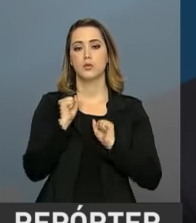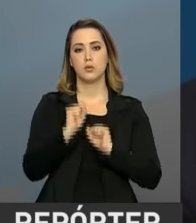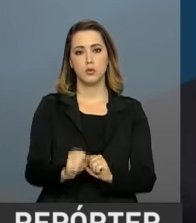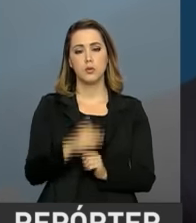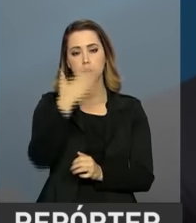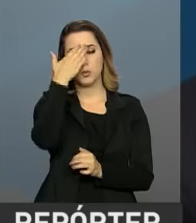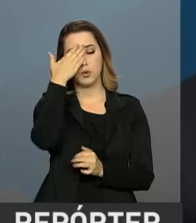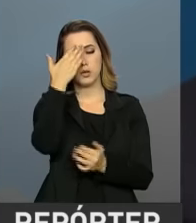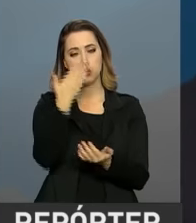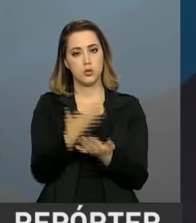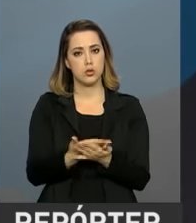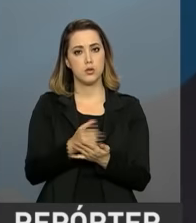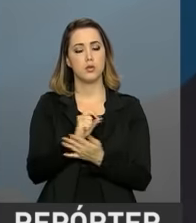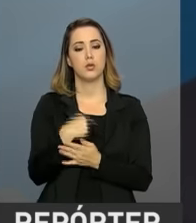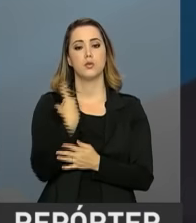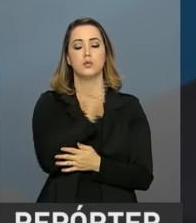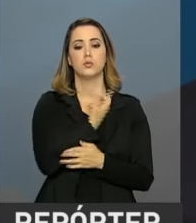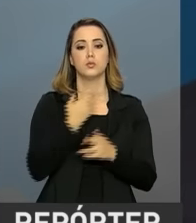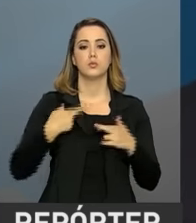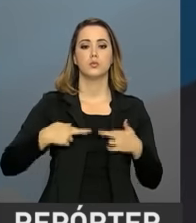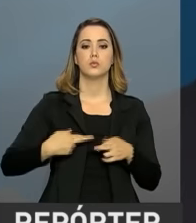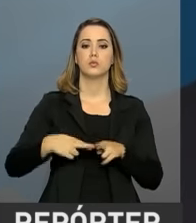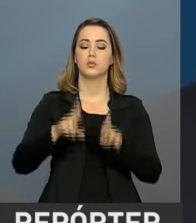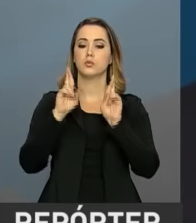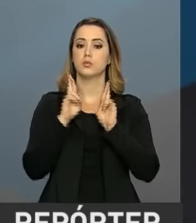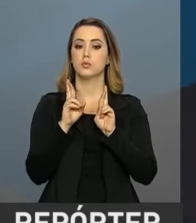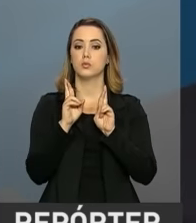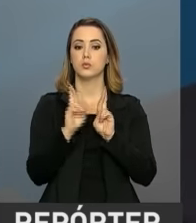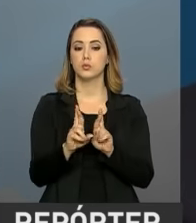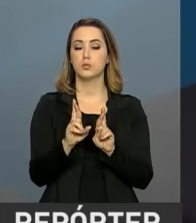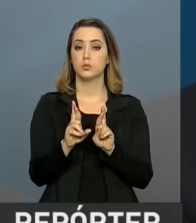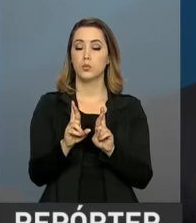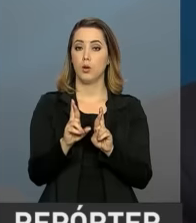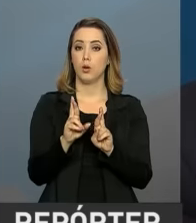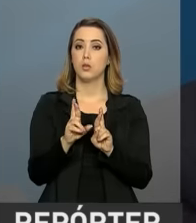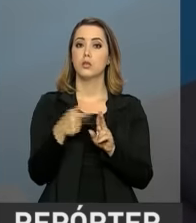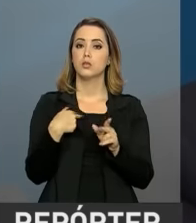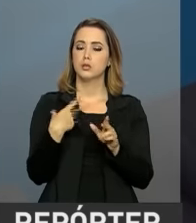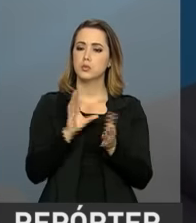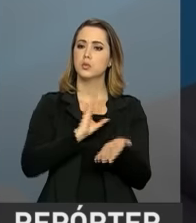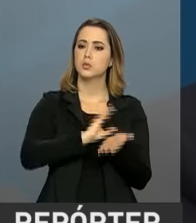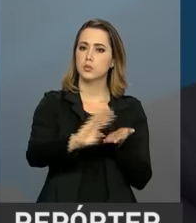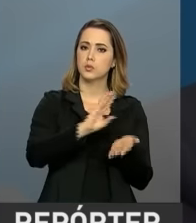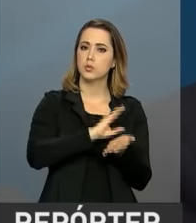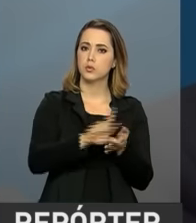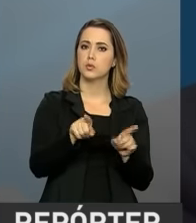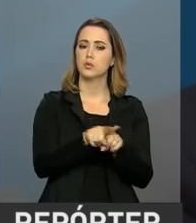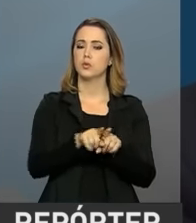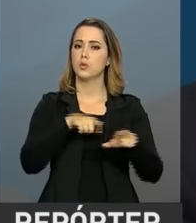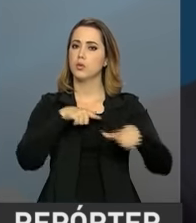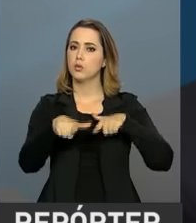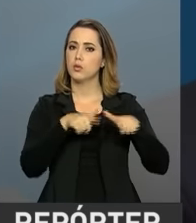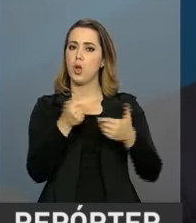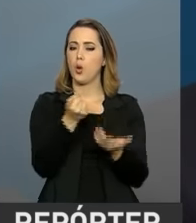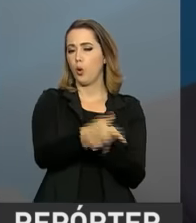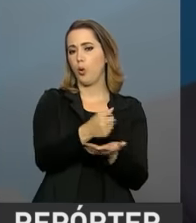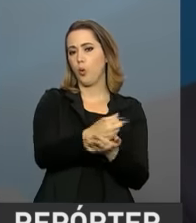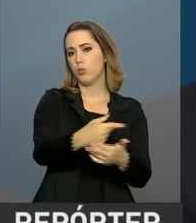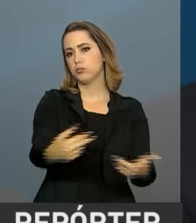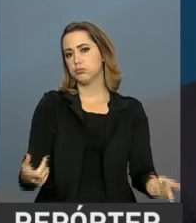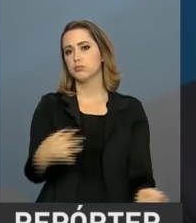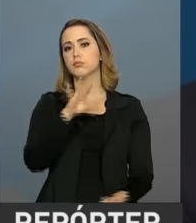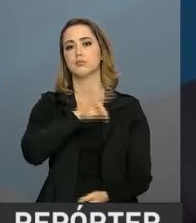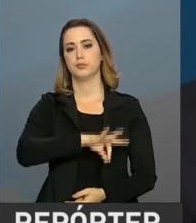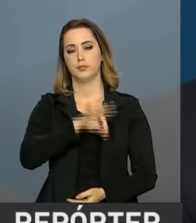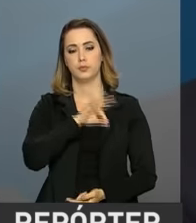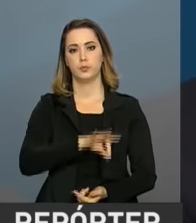confiança, que nós esperamos se traduza em investimentos, consumo, emprego e renda.